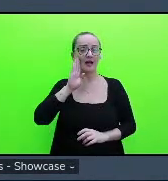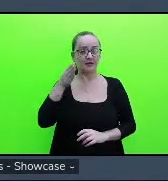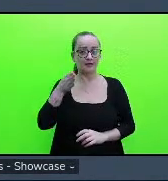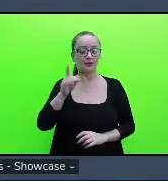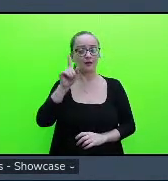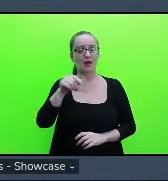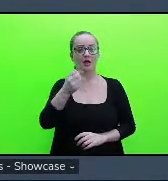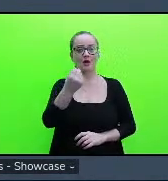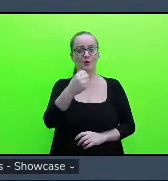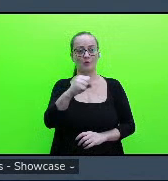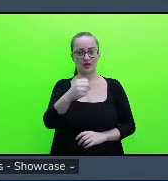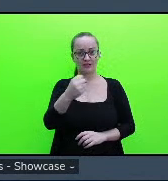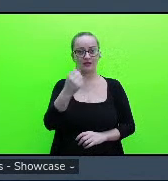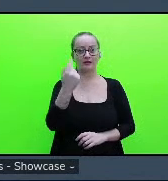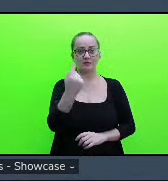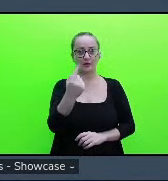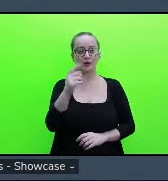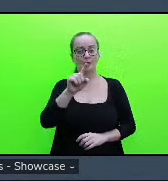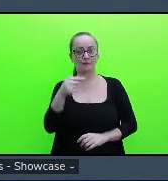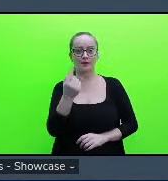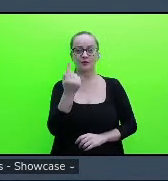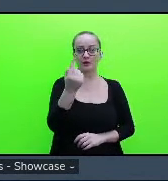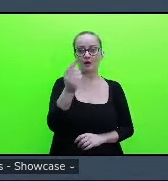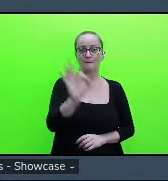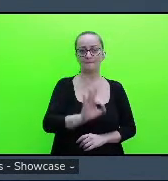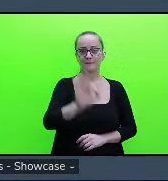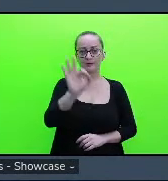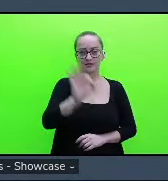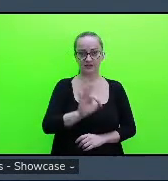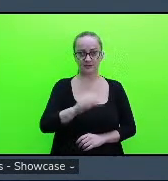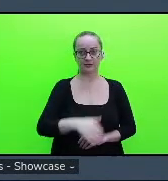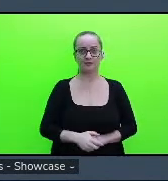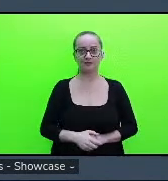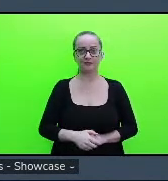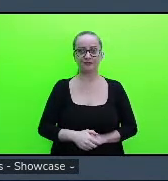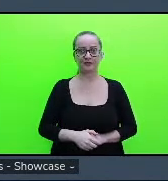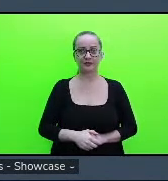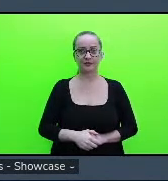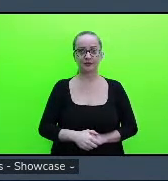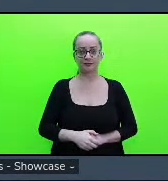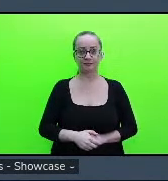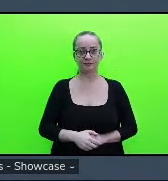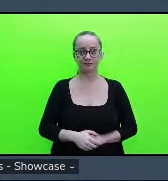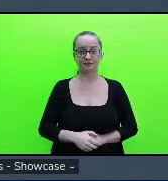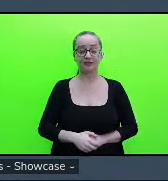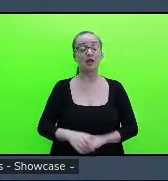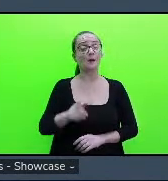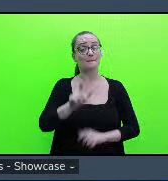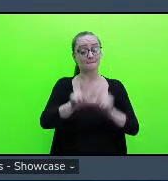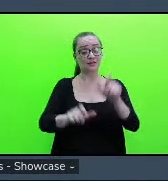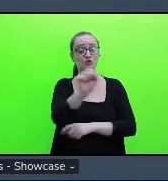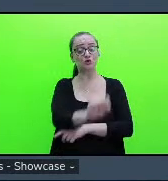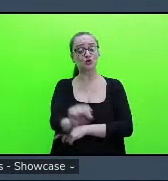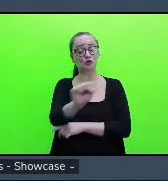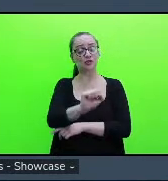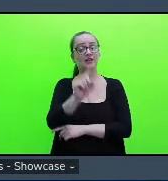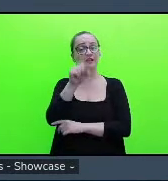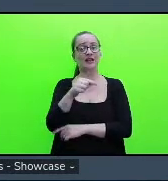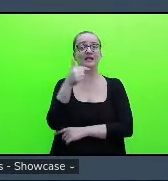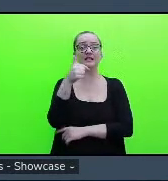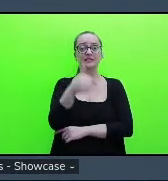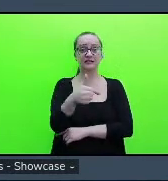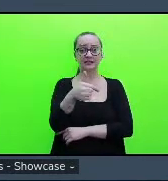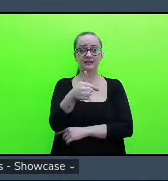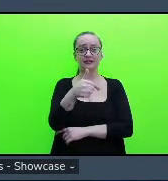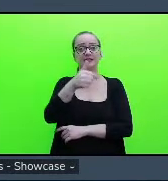81,1%, o estado civil dos estudantes solteiro foram de 76